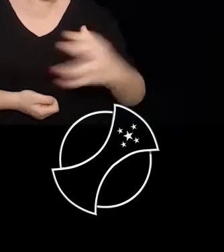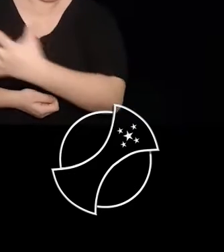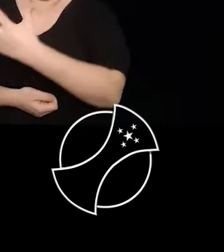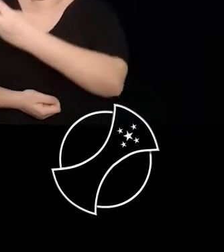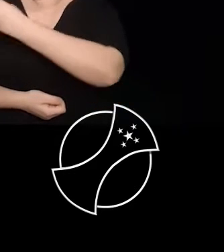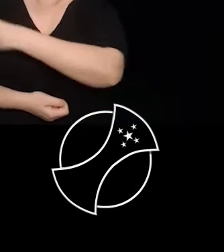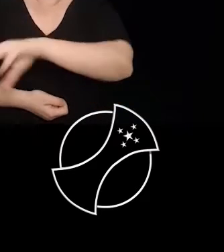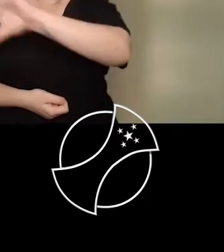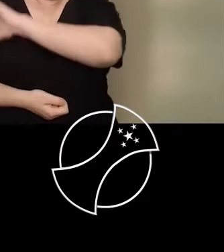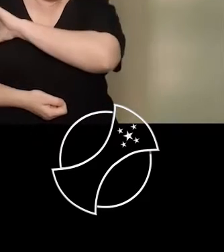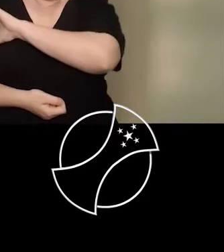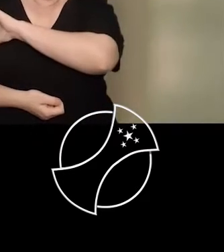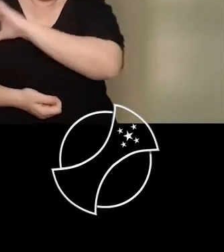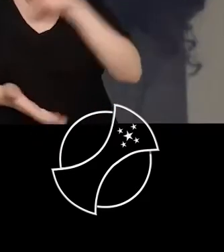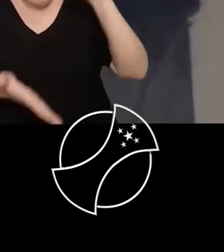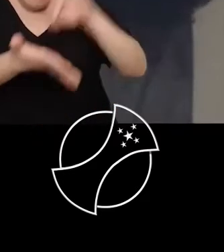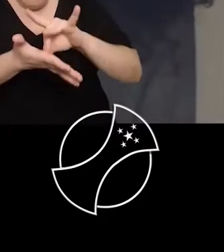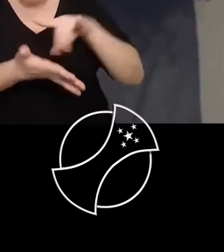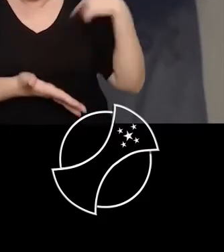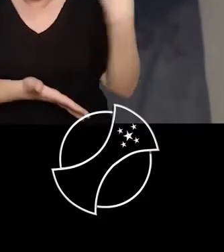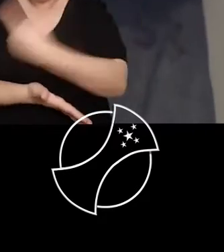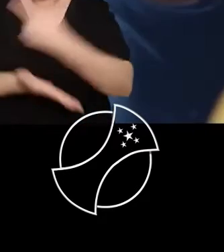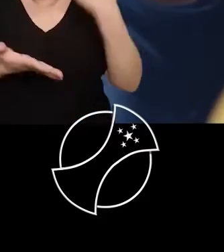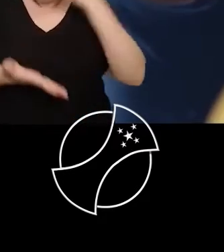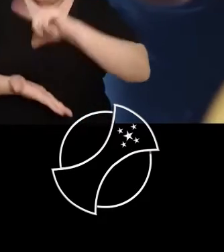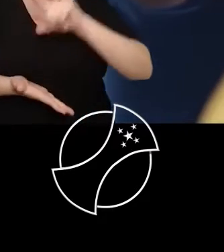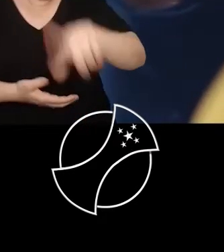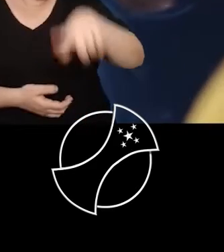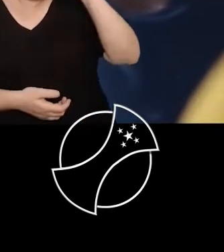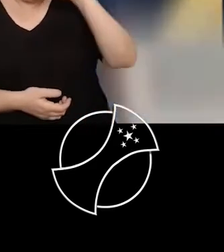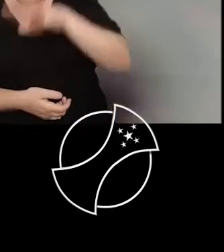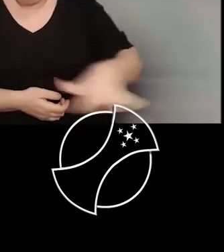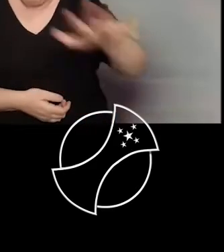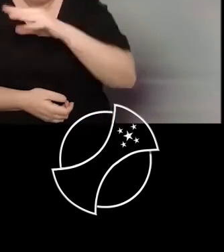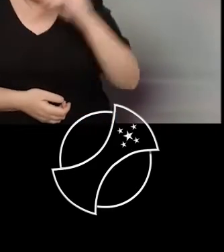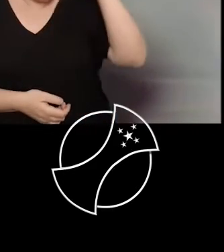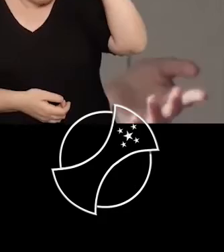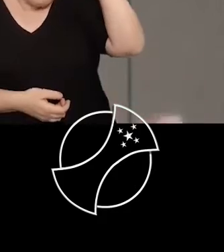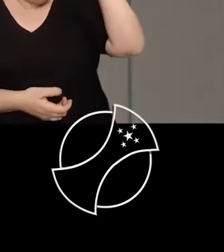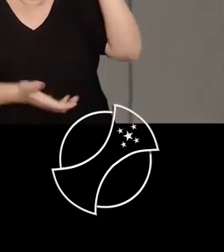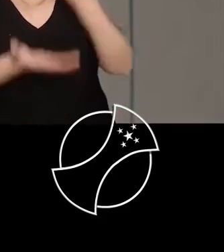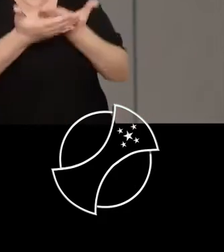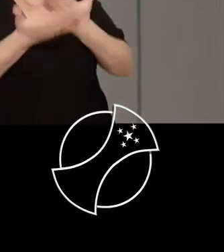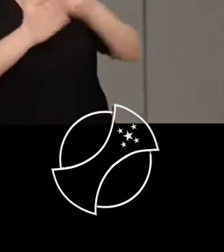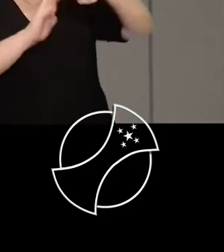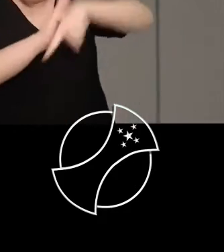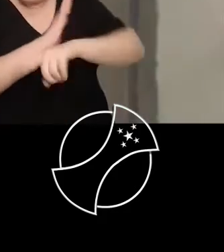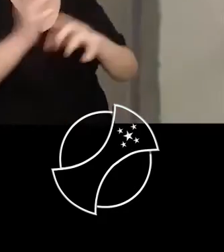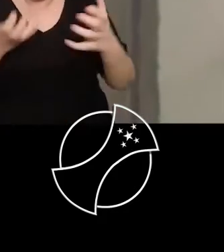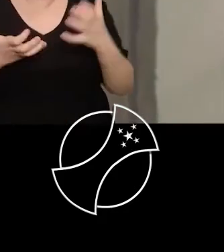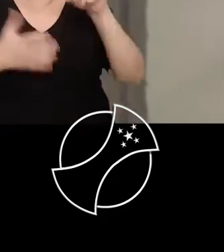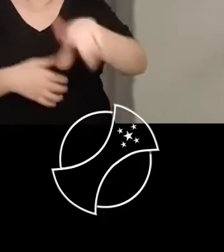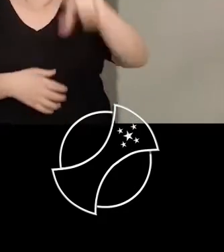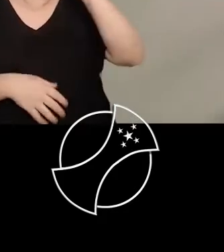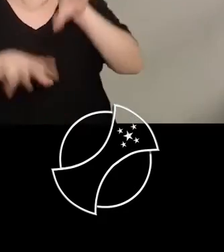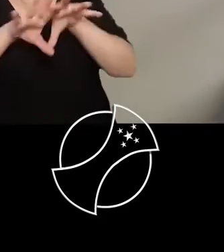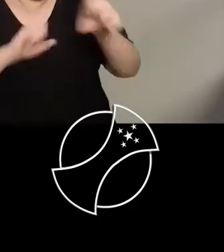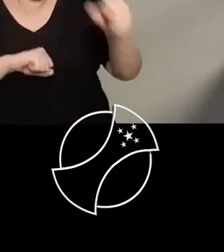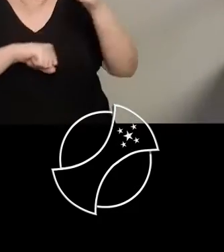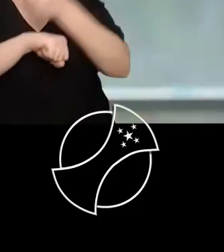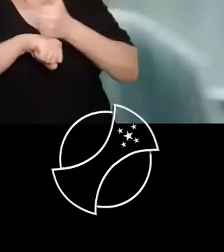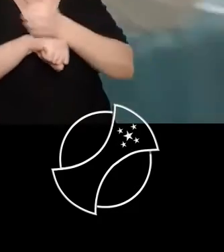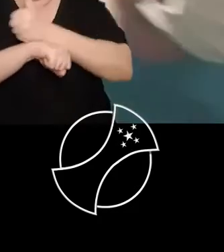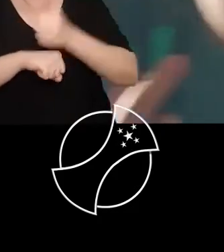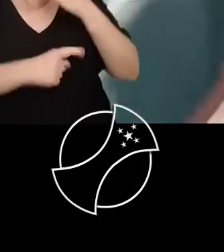Novo Ensino Médio. É real! Agora a gente vai poder escolher em qual área de conhecimento quer se aprofundar. E até escolher fazer uma